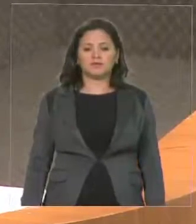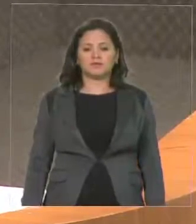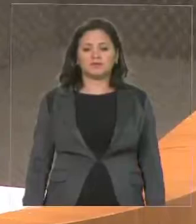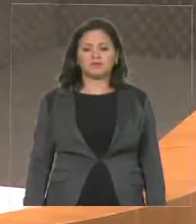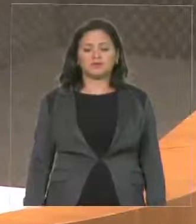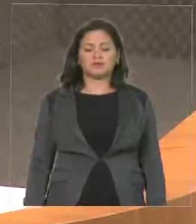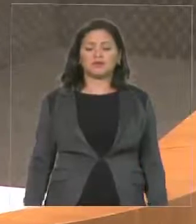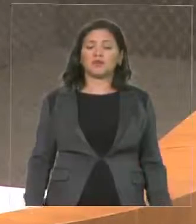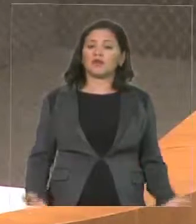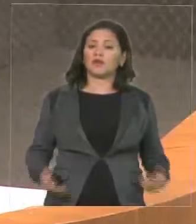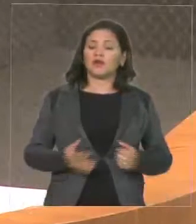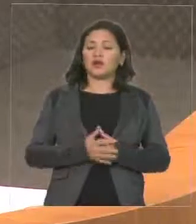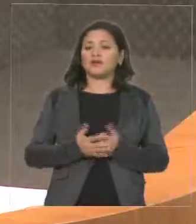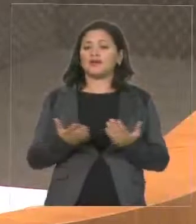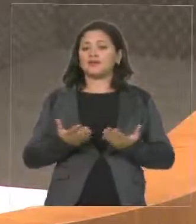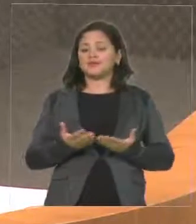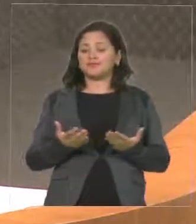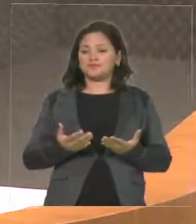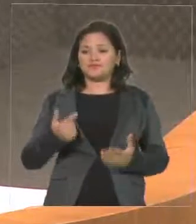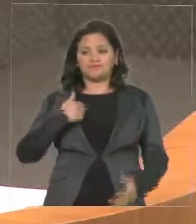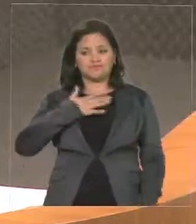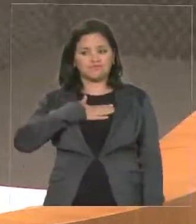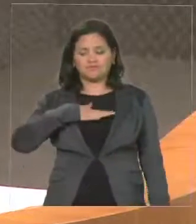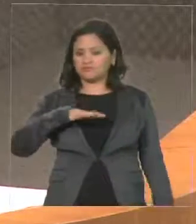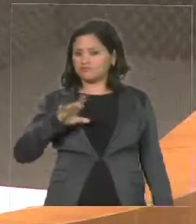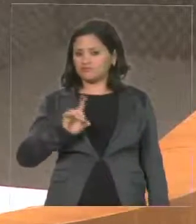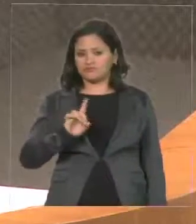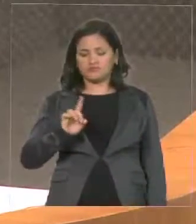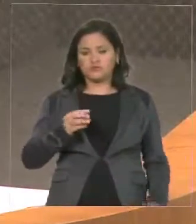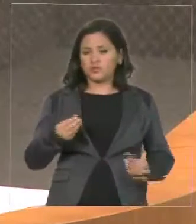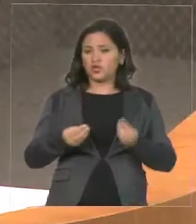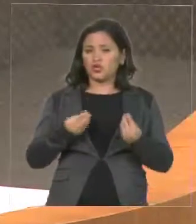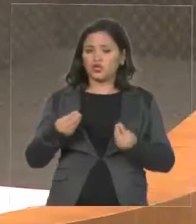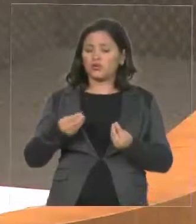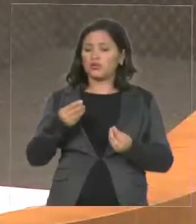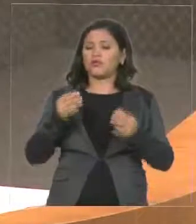Exª se dirigiu ao governador Flavidino.